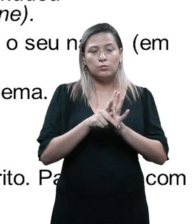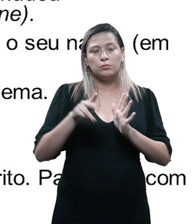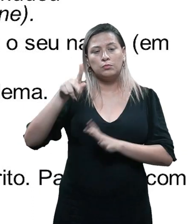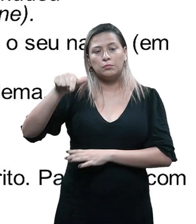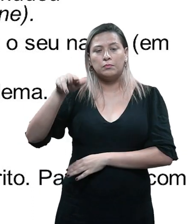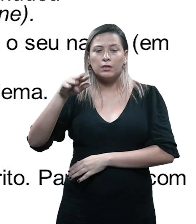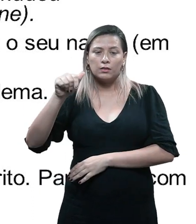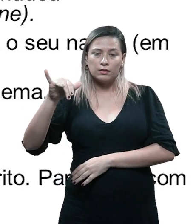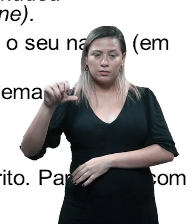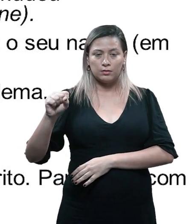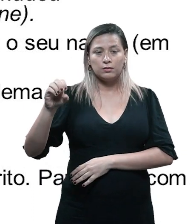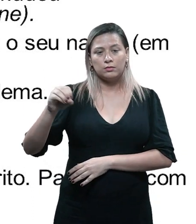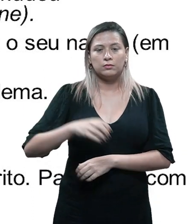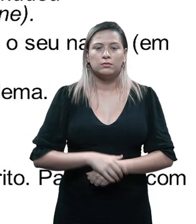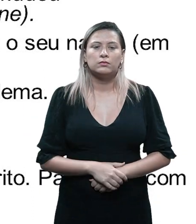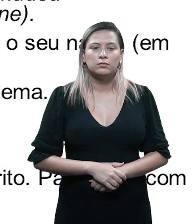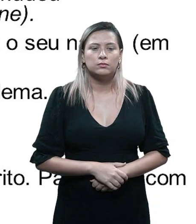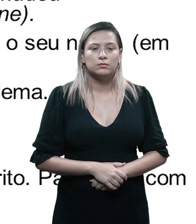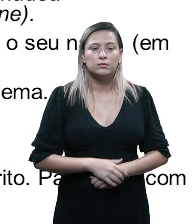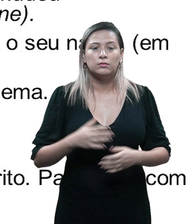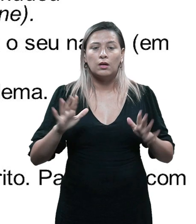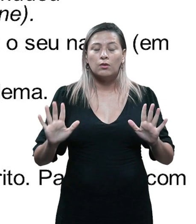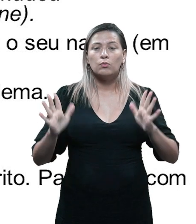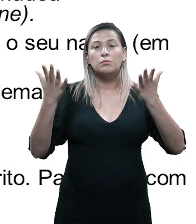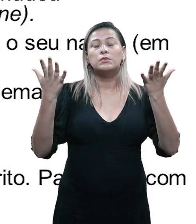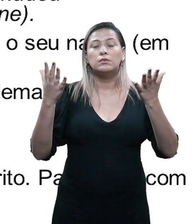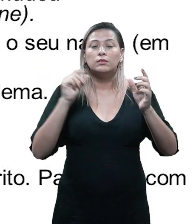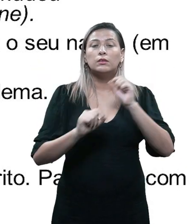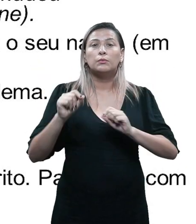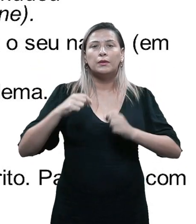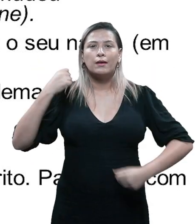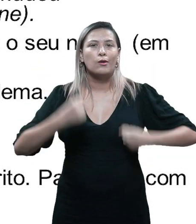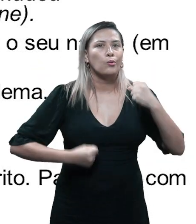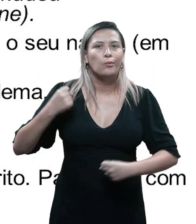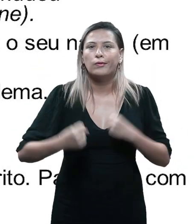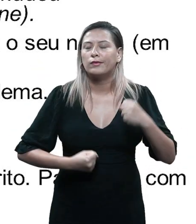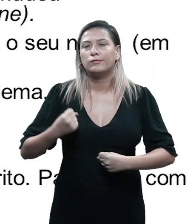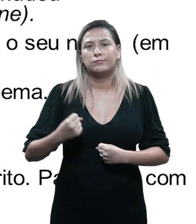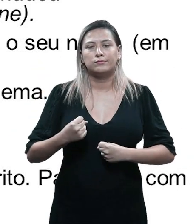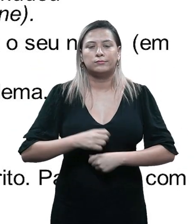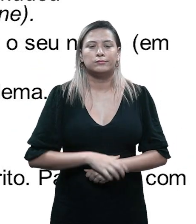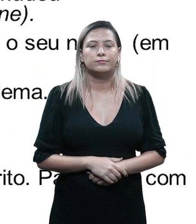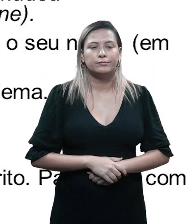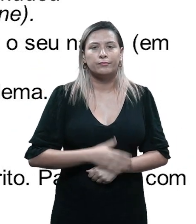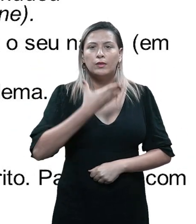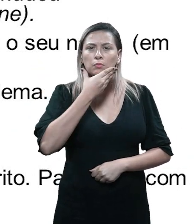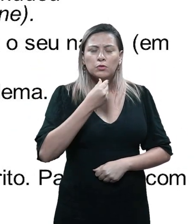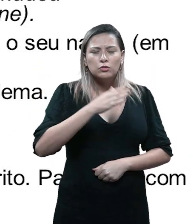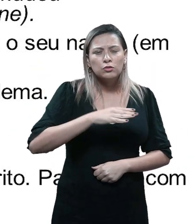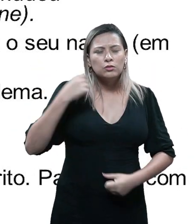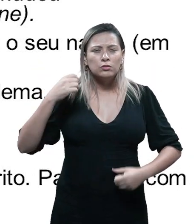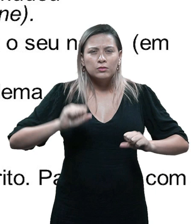que a gente pode ver um trechinho, a culminância desse filme é a corrida. O menino se